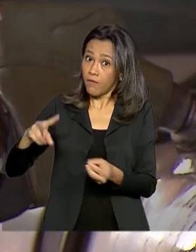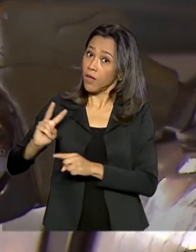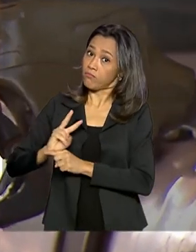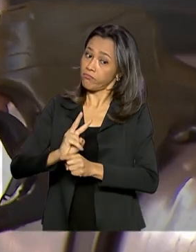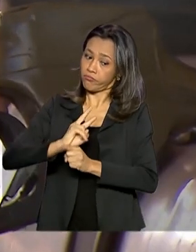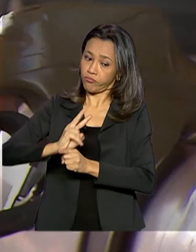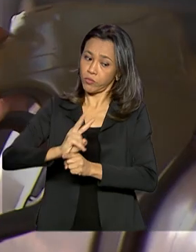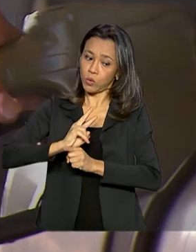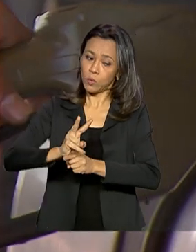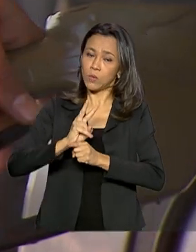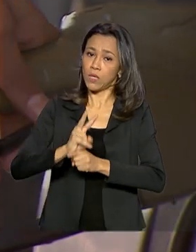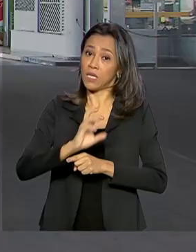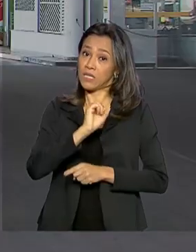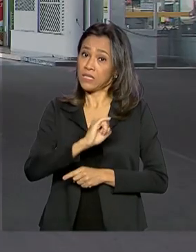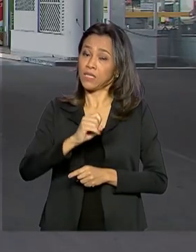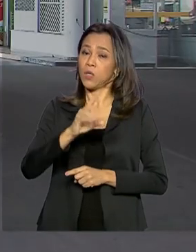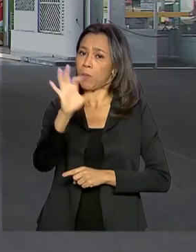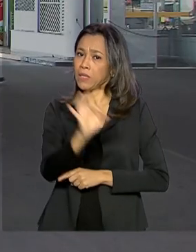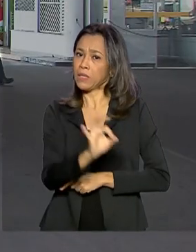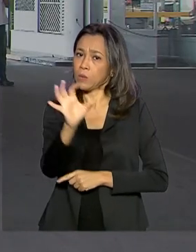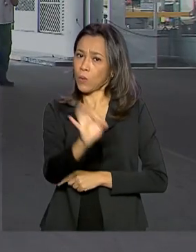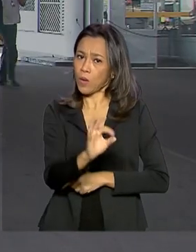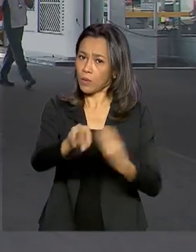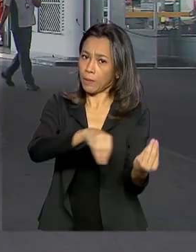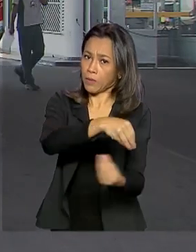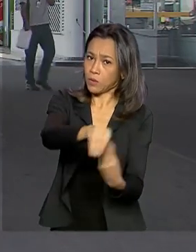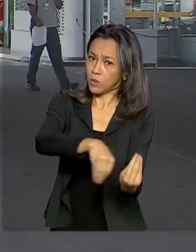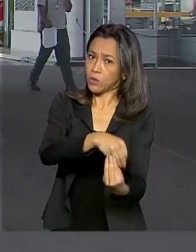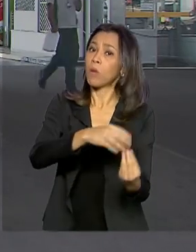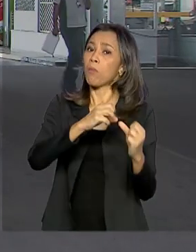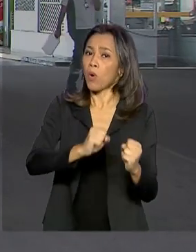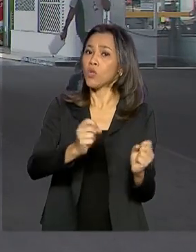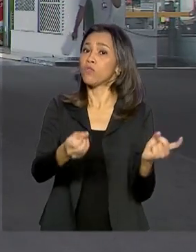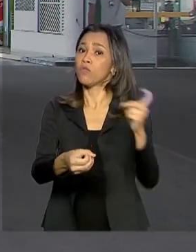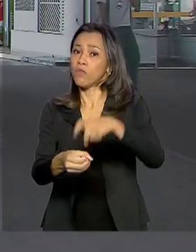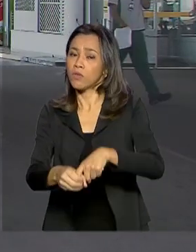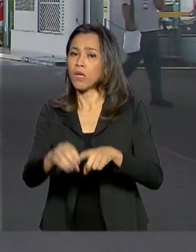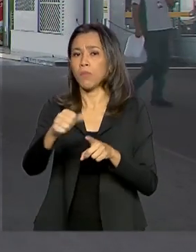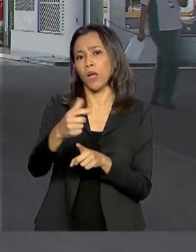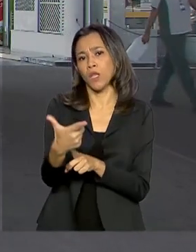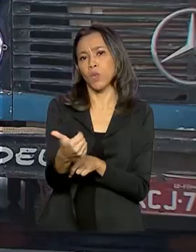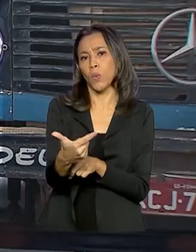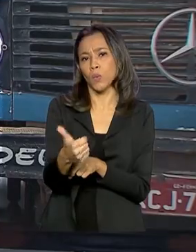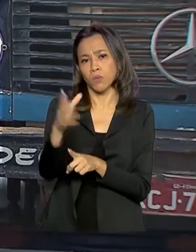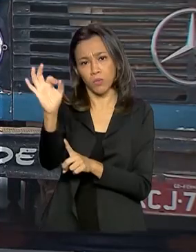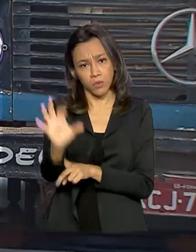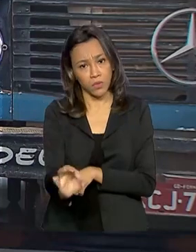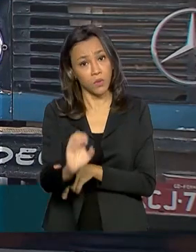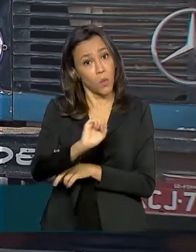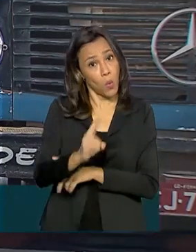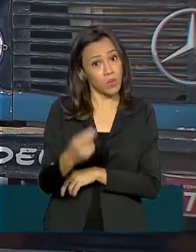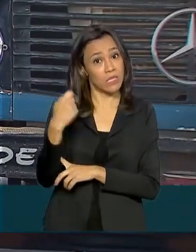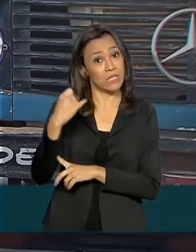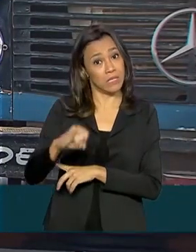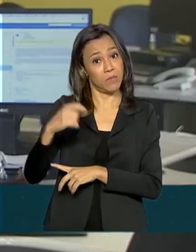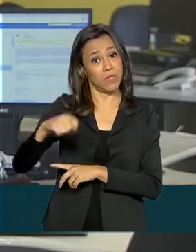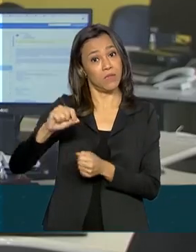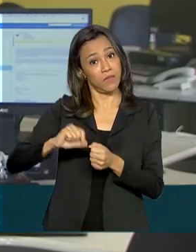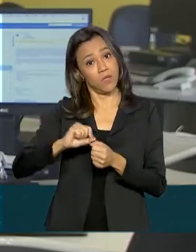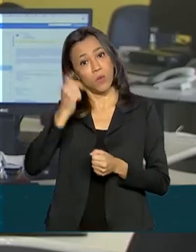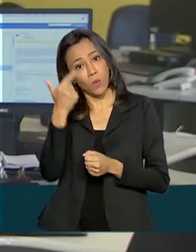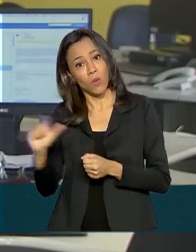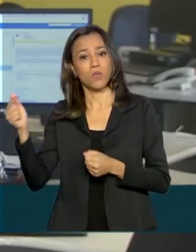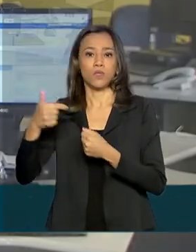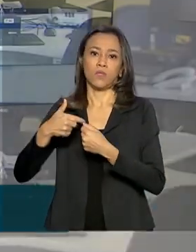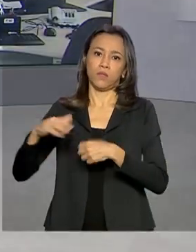combustível para definir se o percentual de mistura pode voltar para 12% ou se vai ser necessário tomar novas medidas. Carla.